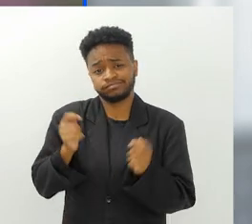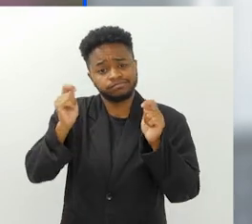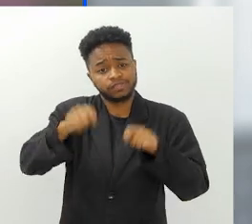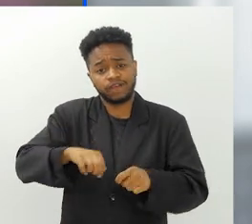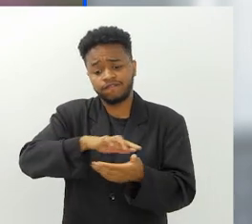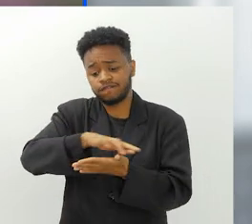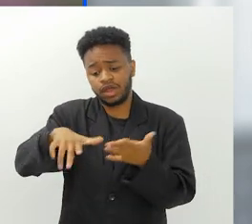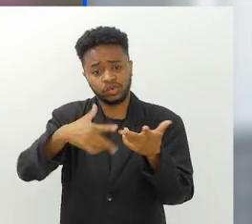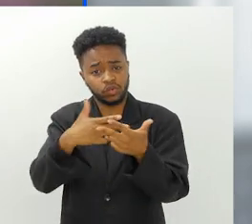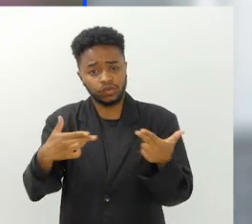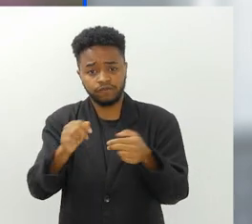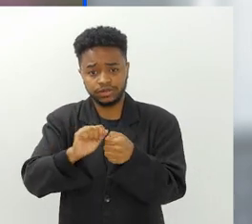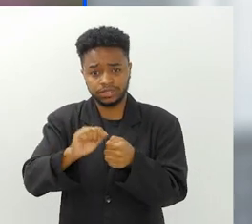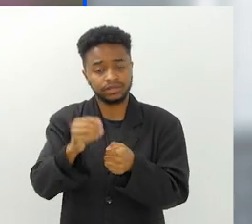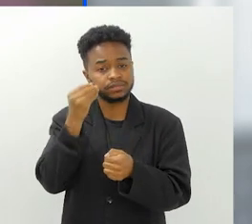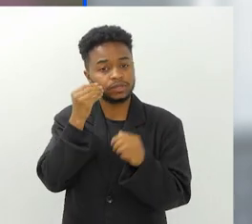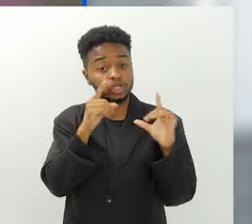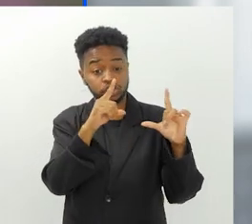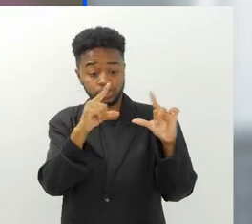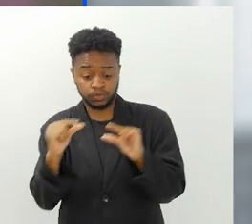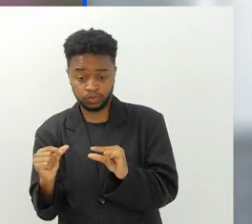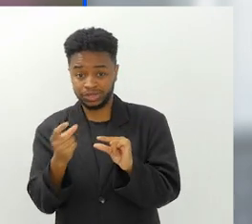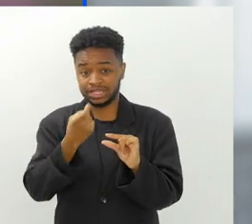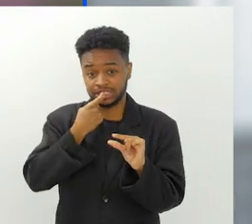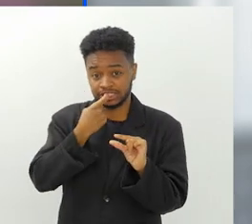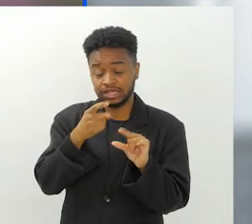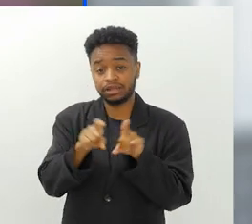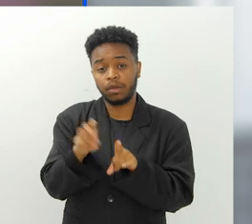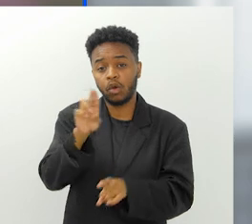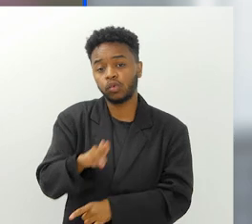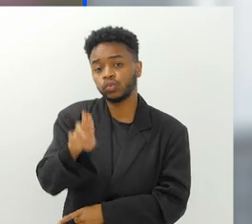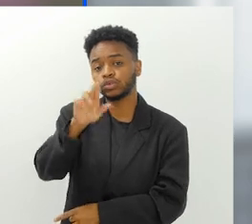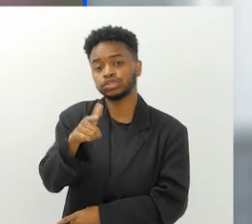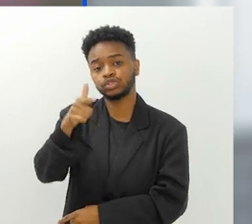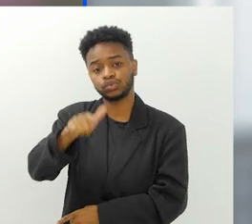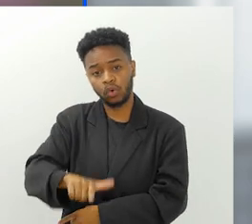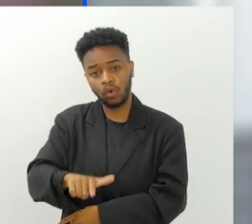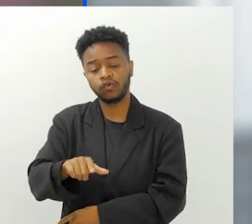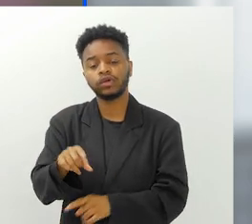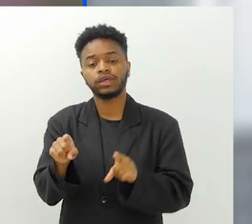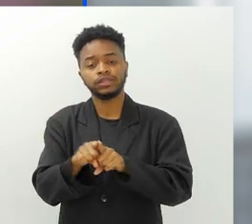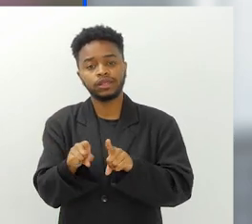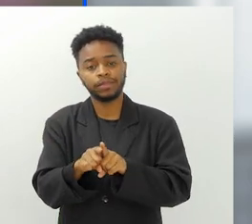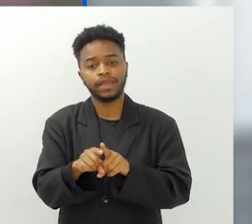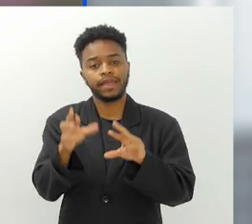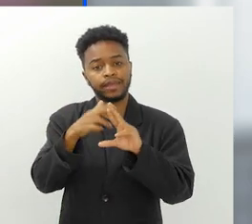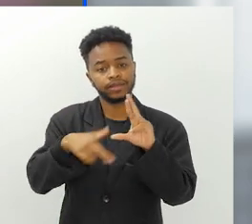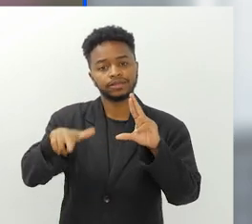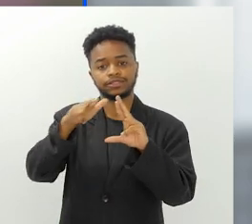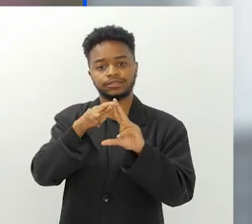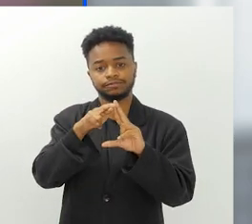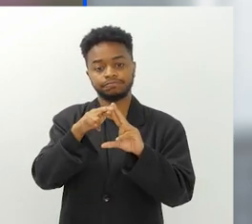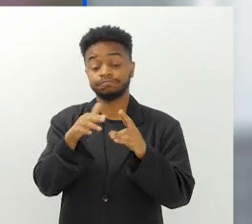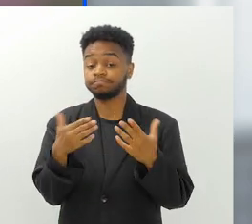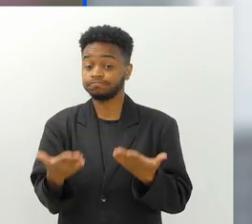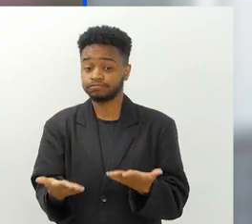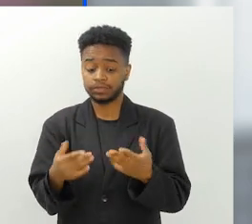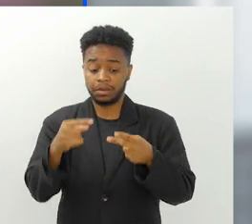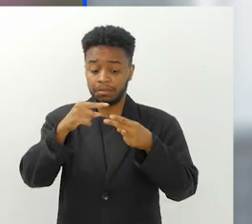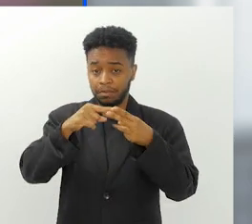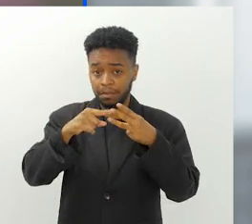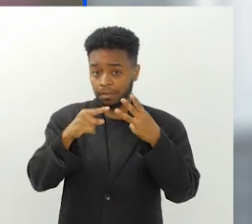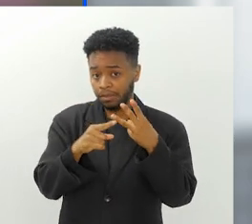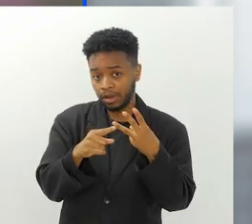série de possibilidades de você reduzir, de você reutilizar e de você reciclar.